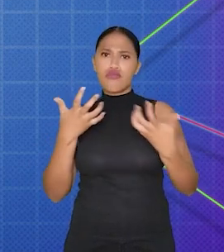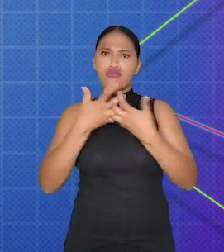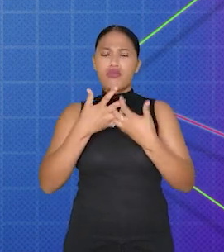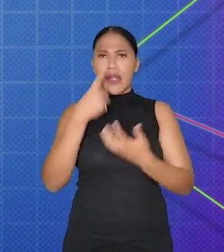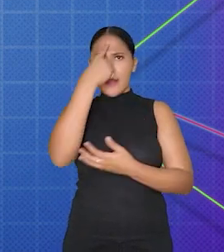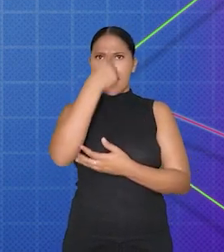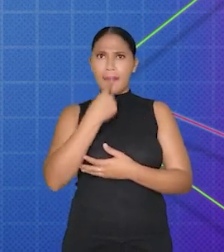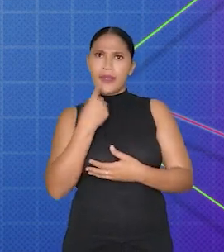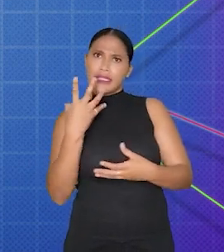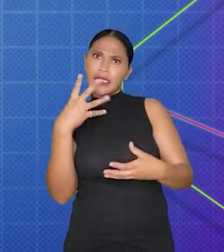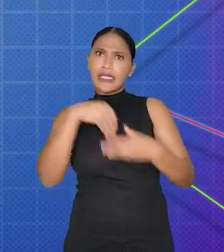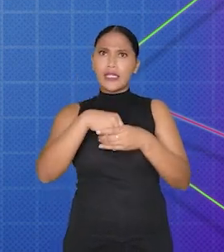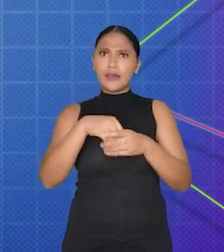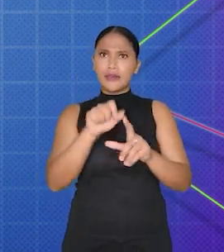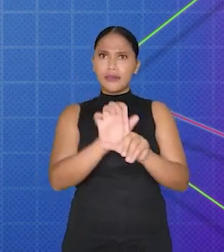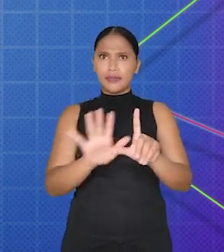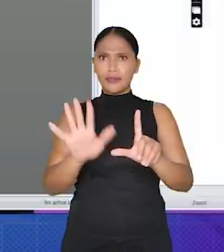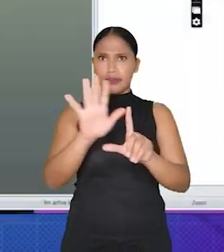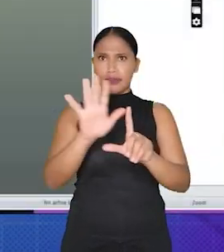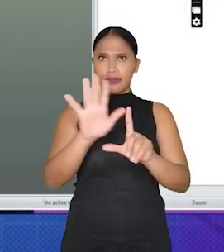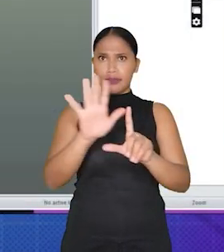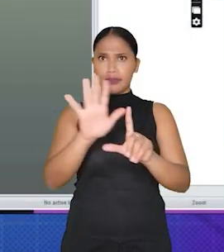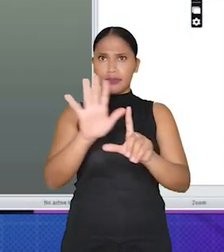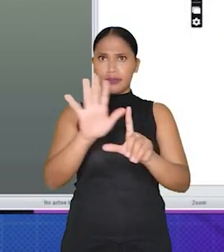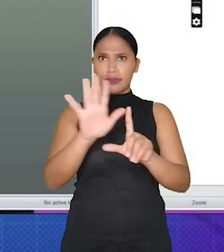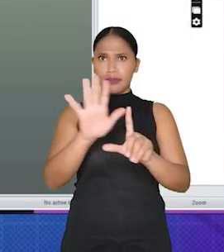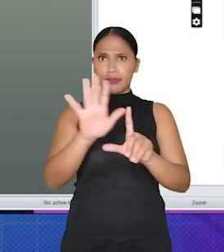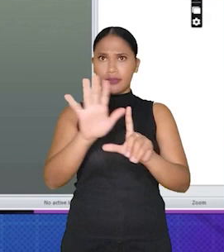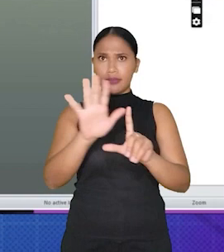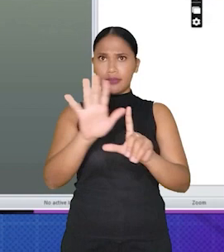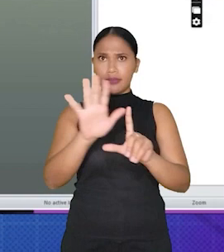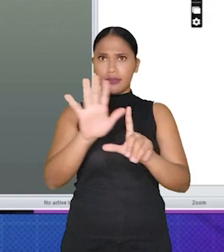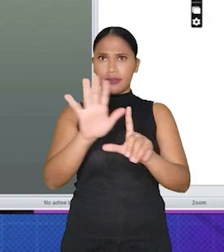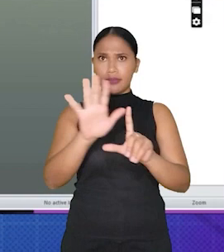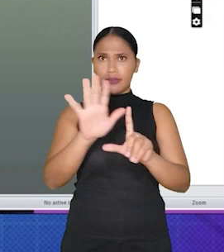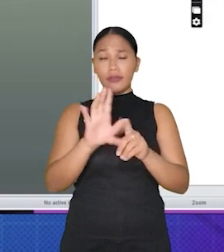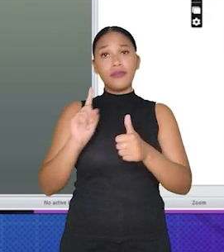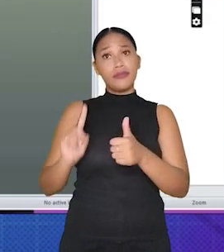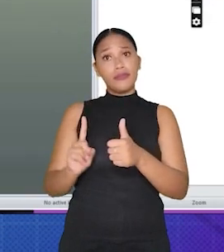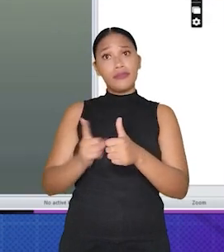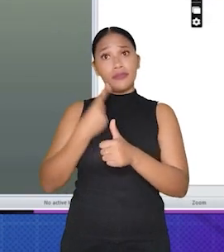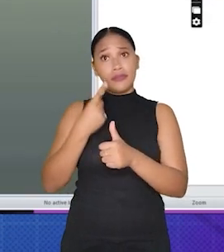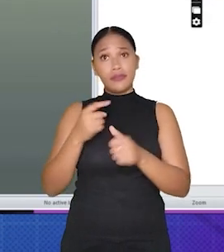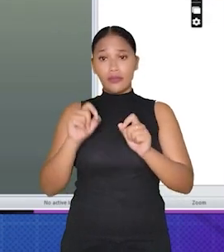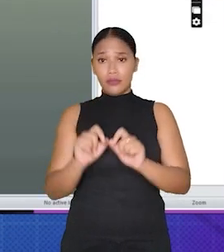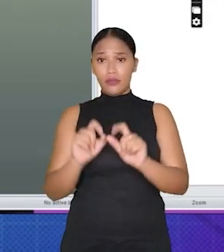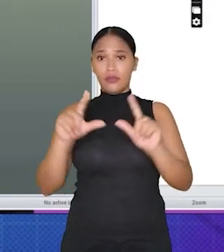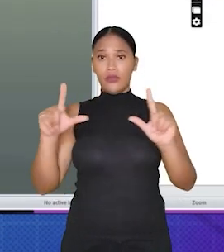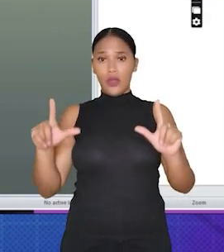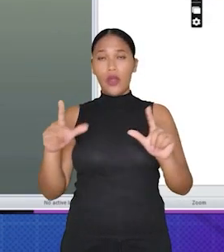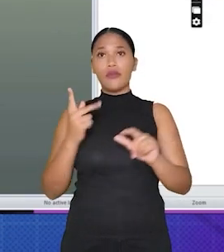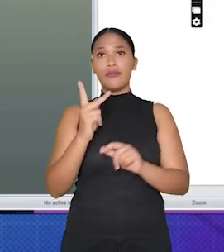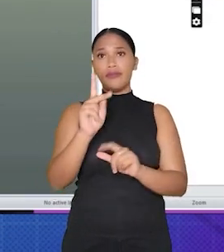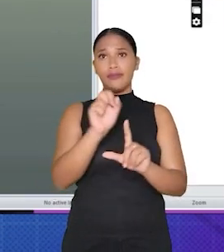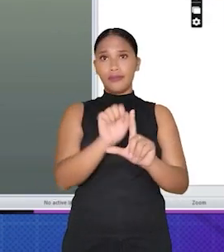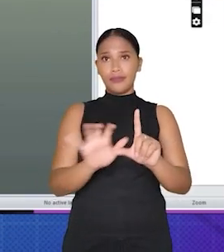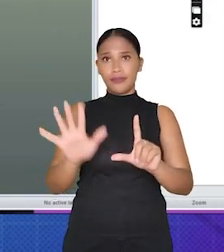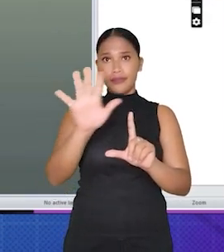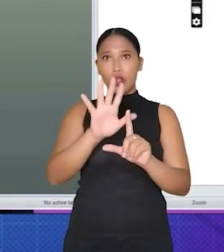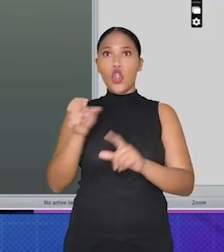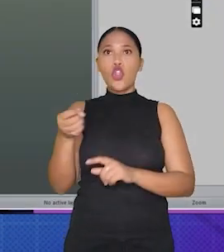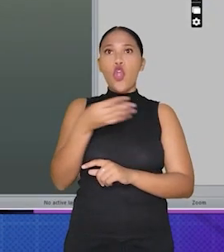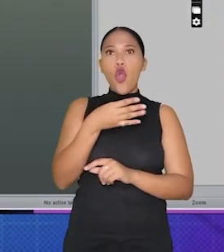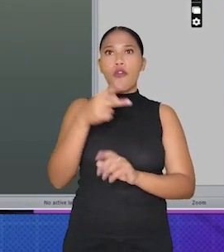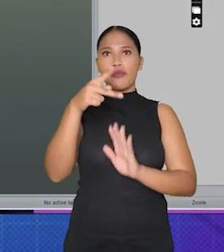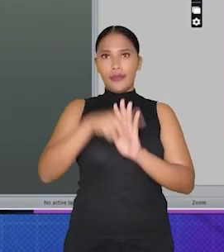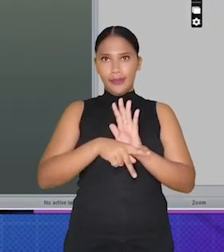integrar as imagens dentro do Construct 2. Construct na tela. O professor vai descrever cada passo. Primeiramente, abra o Construct 2 e